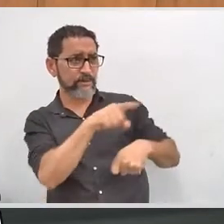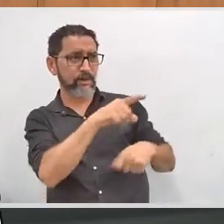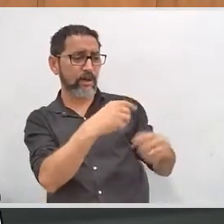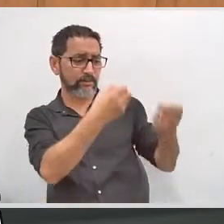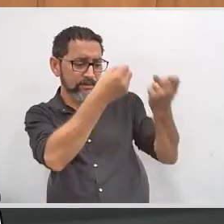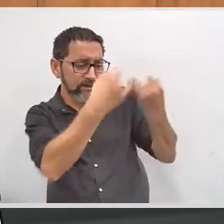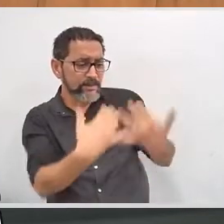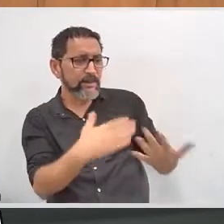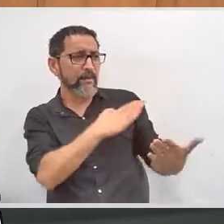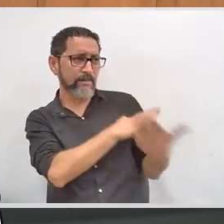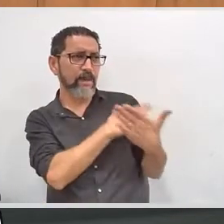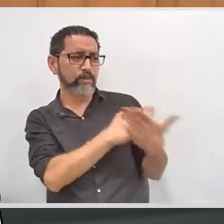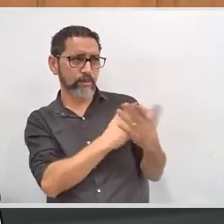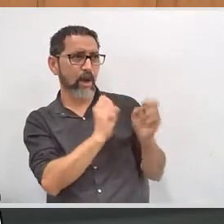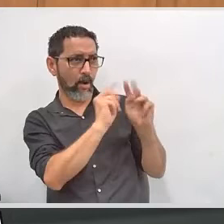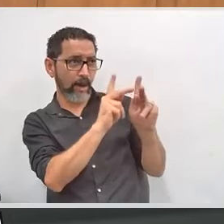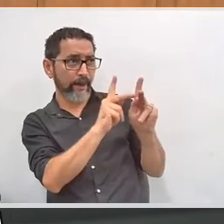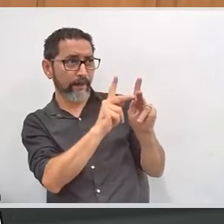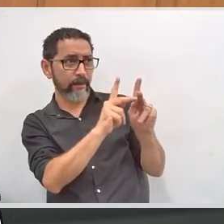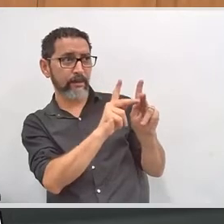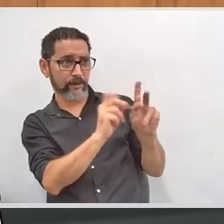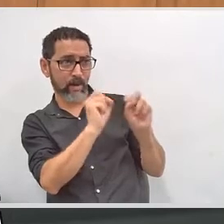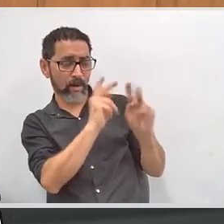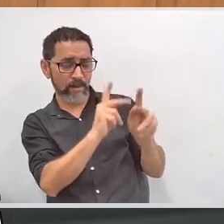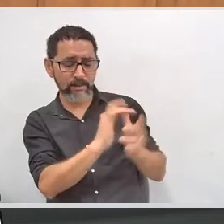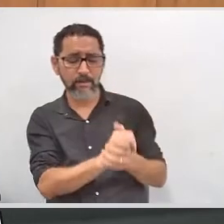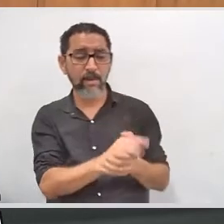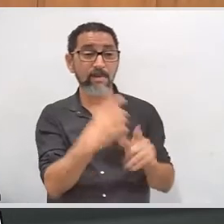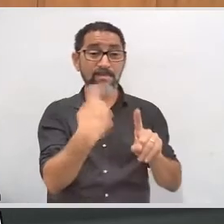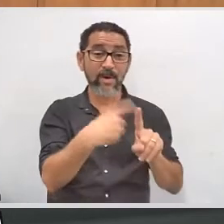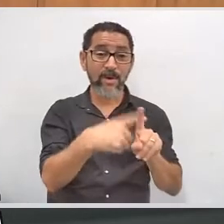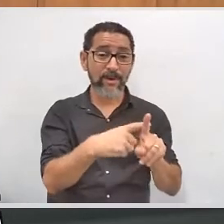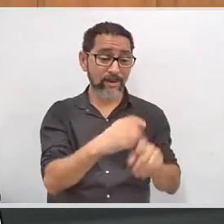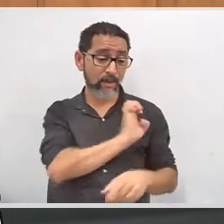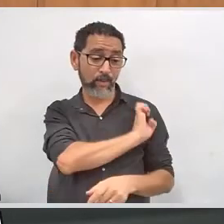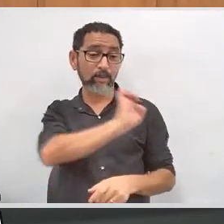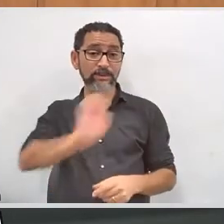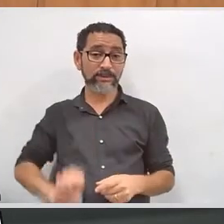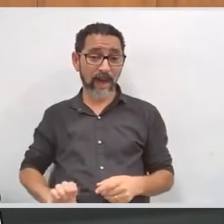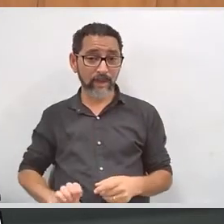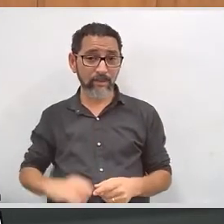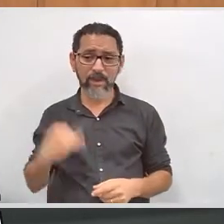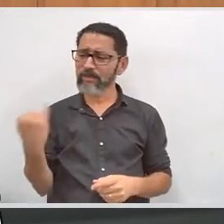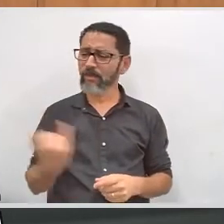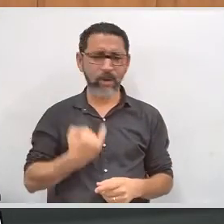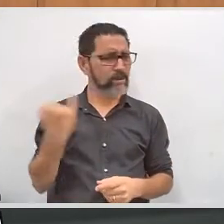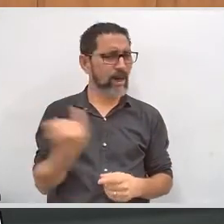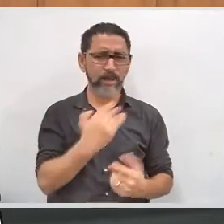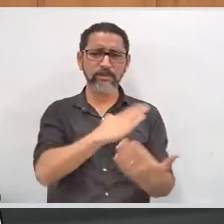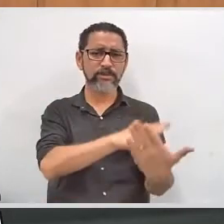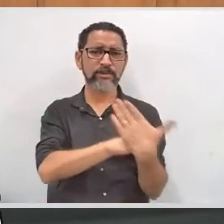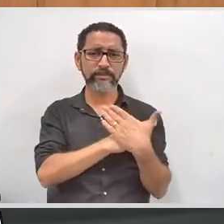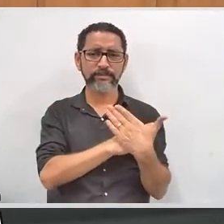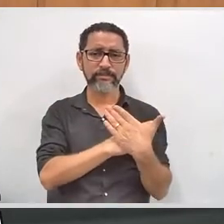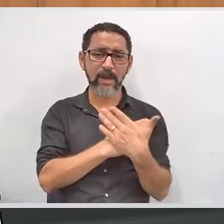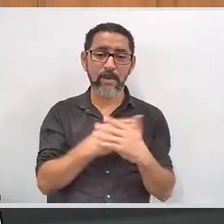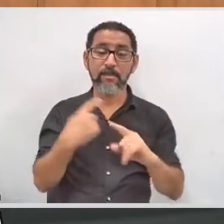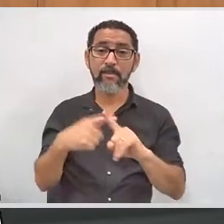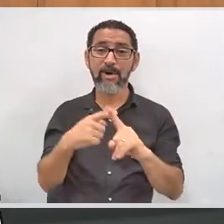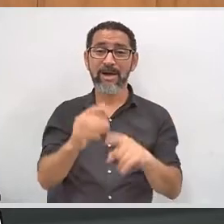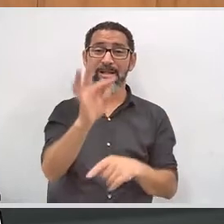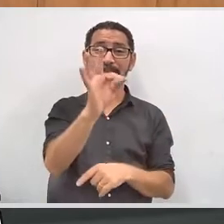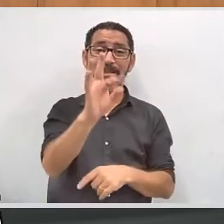entes públicos, e essa colaboração do Estado vai ser de suma importância. O TRE utiliza não só escolas